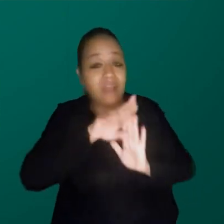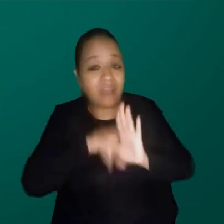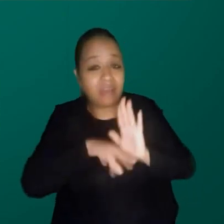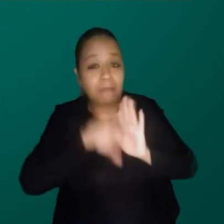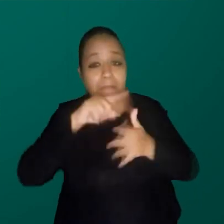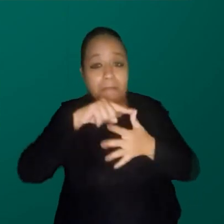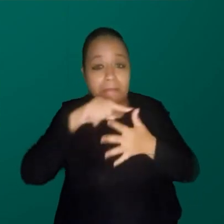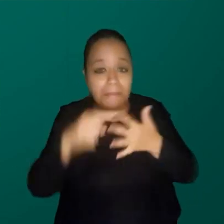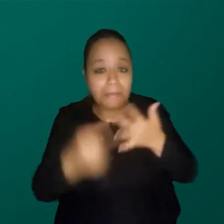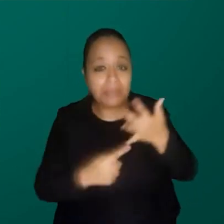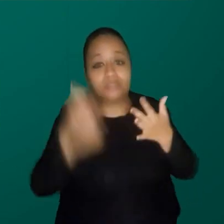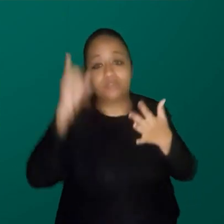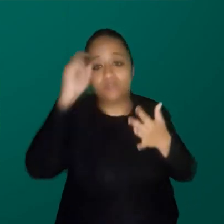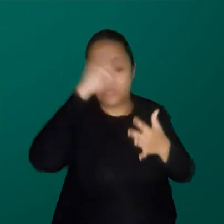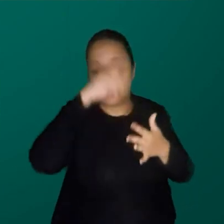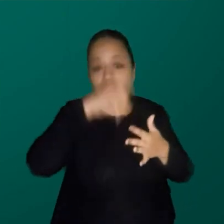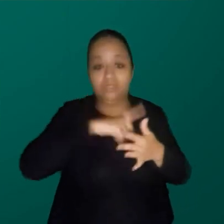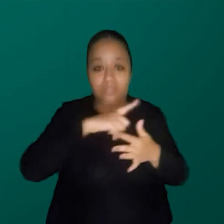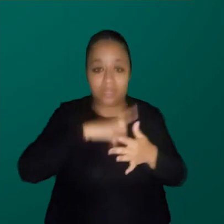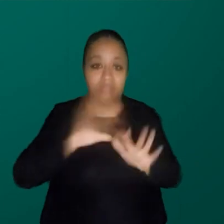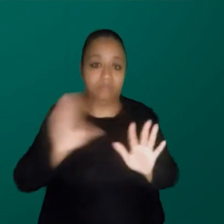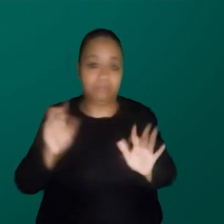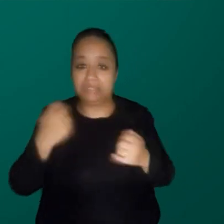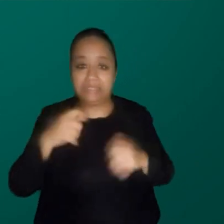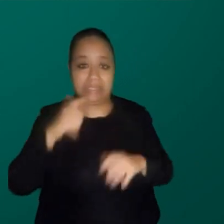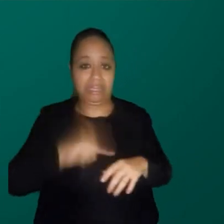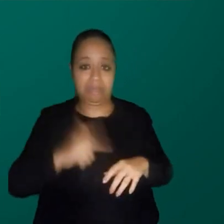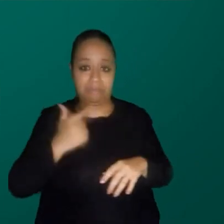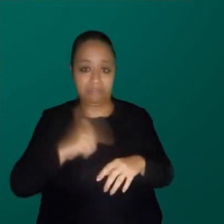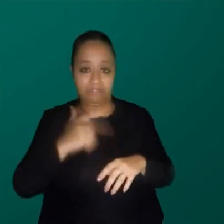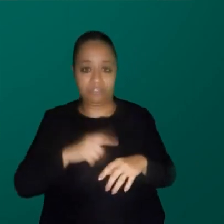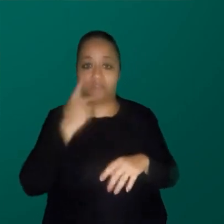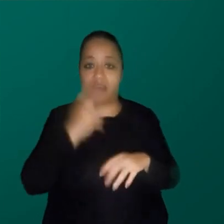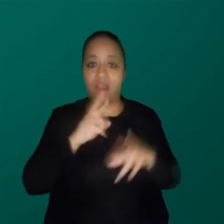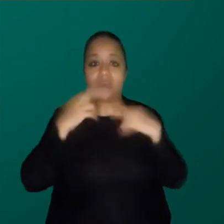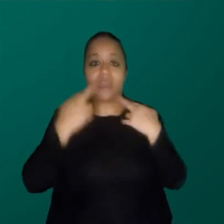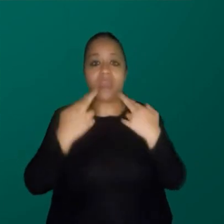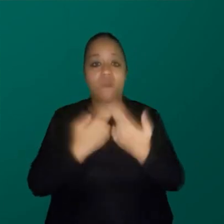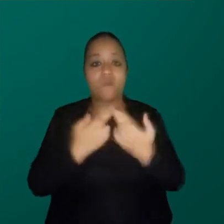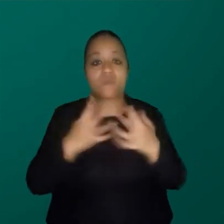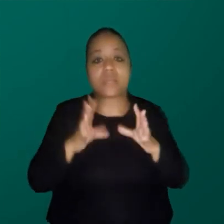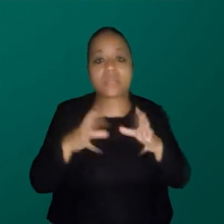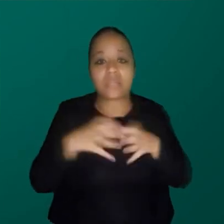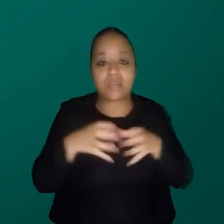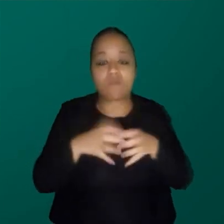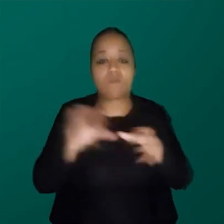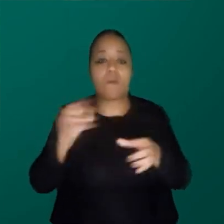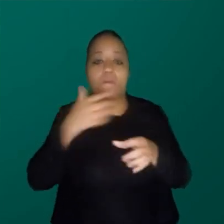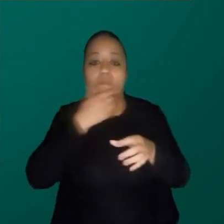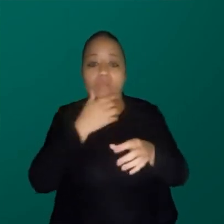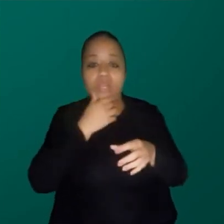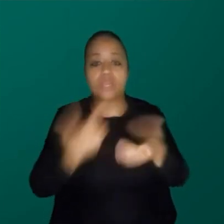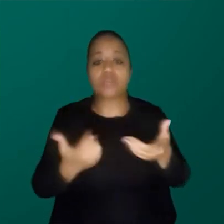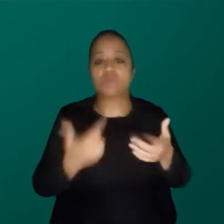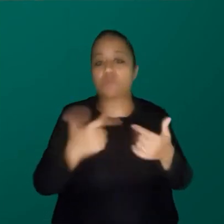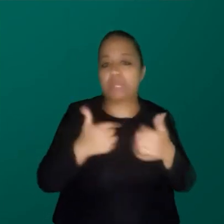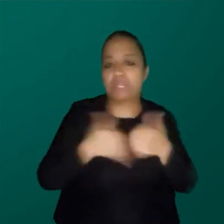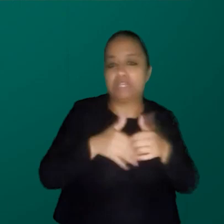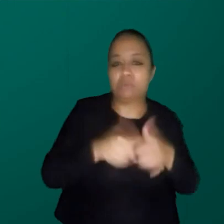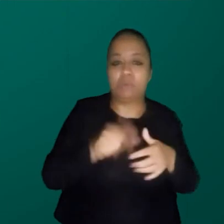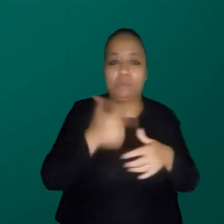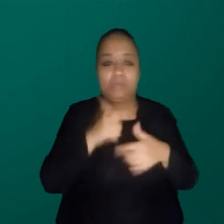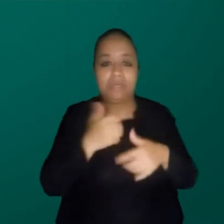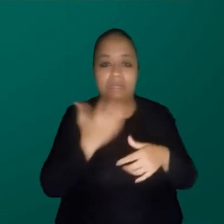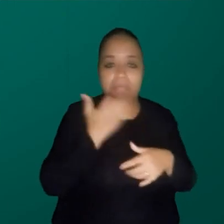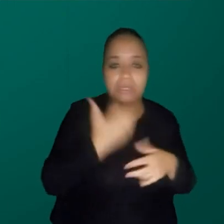dificuldades, que eu não vou ficar repetindo nesse fórum, que a gente fala sempre quando a gente reúna os projetos de extensão com meninas, que a gente não tem transporte, não alimentação, enfim,